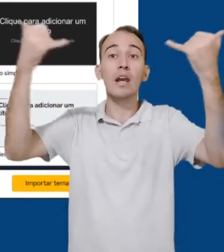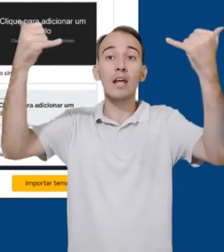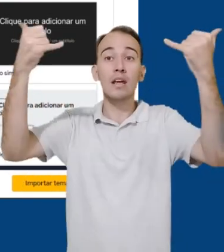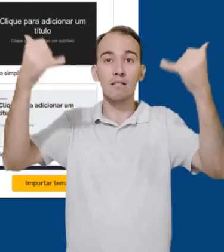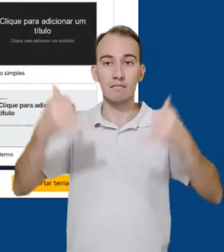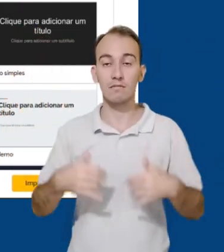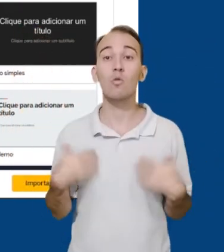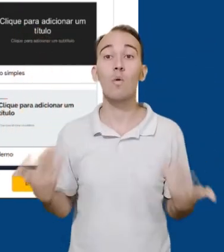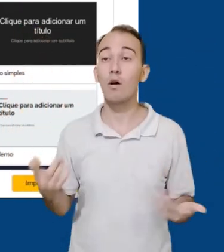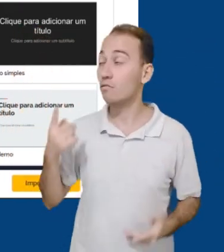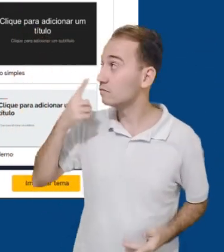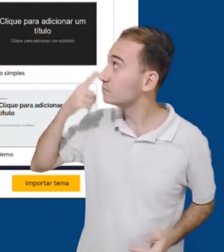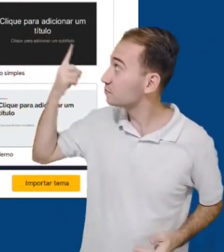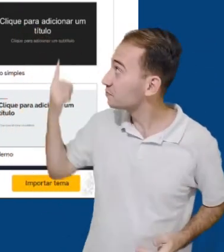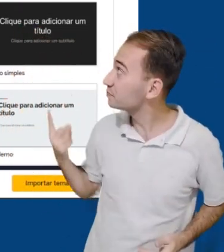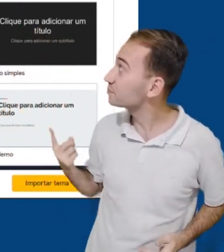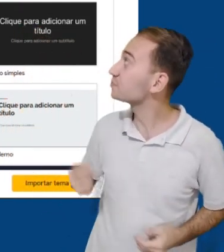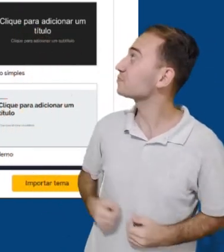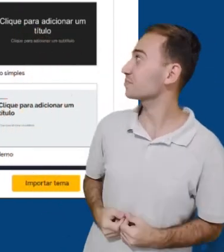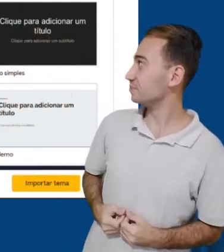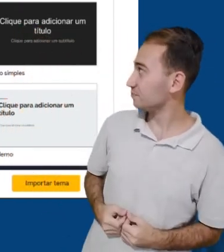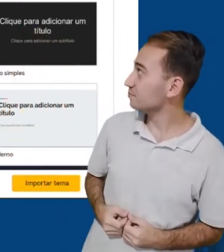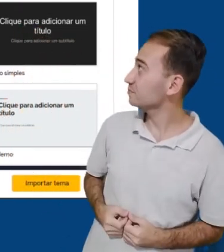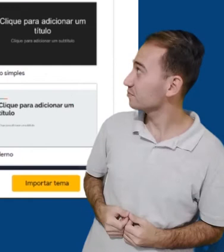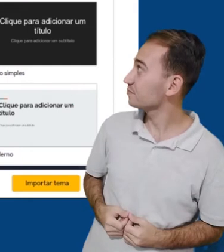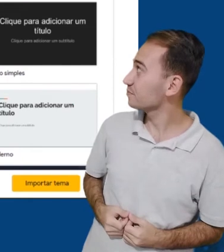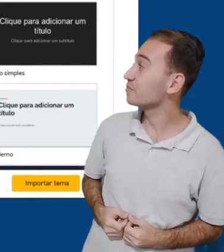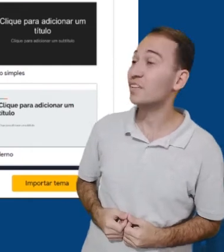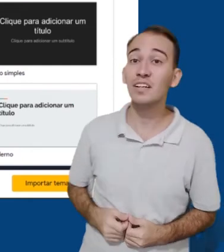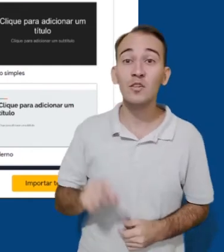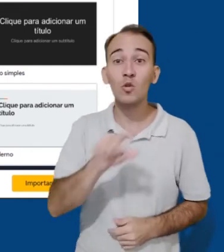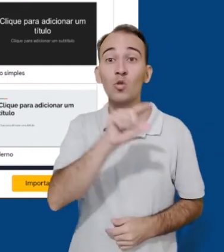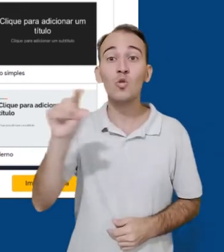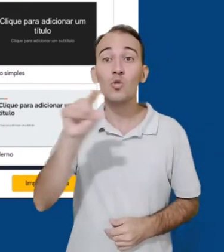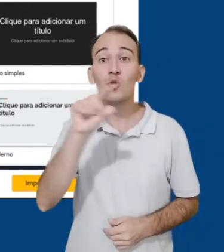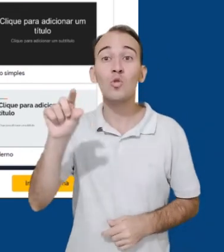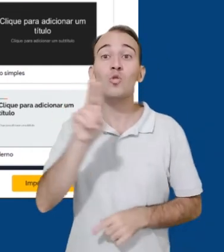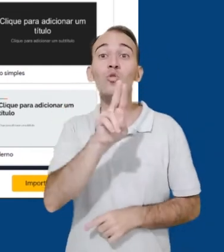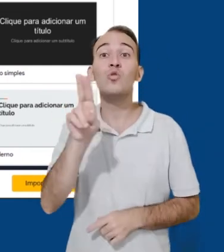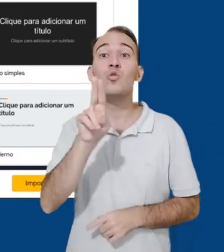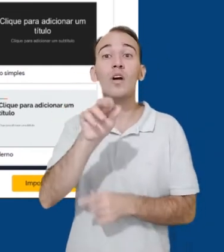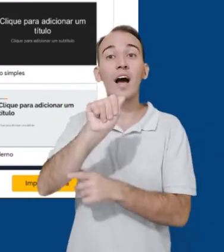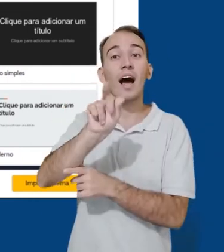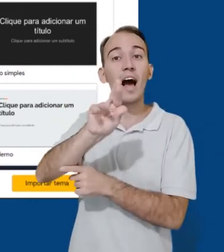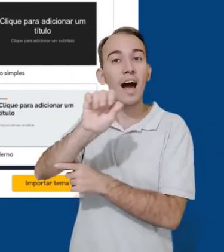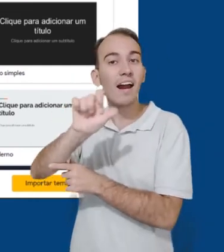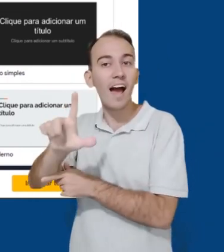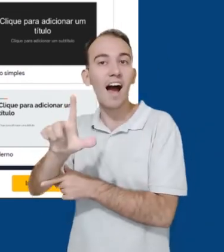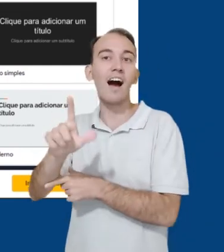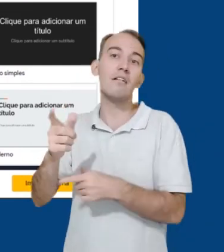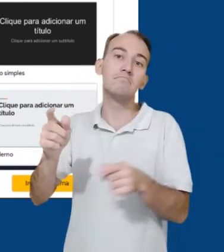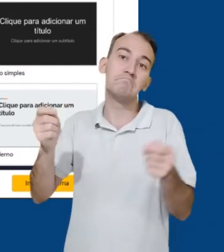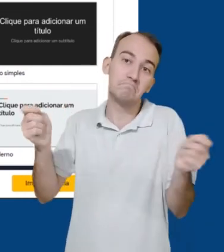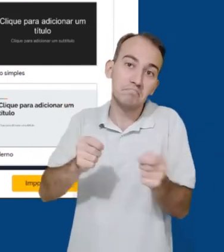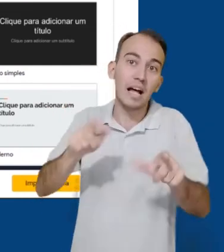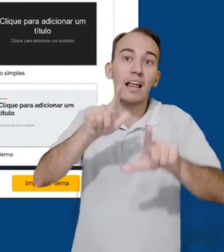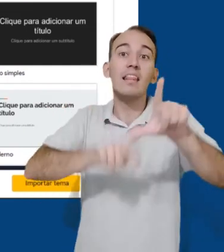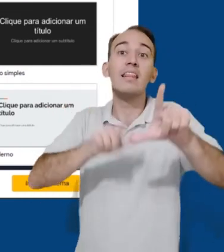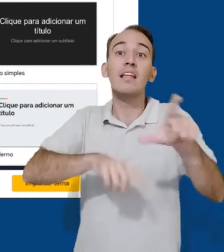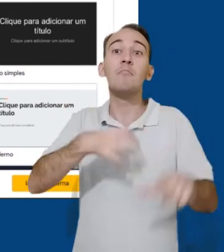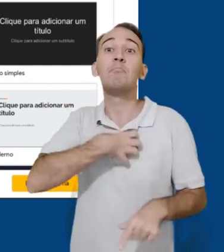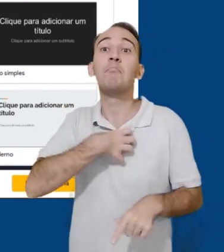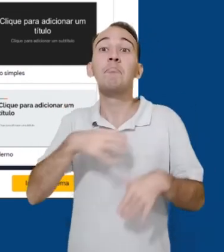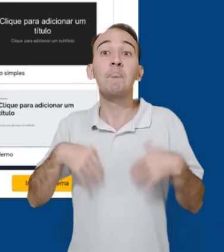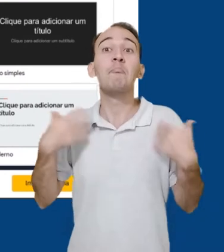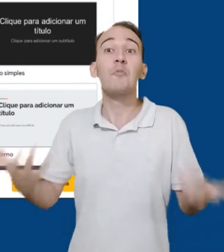Mais ao lado, começamos a edição de texto. O nome areal com a setinha nos permite alterar o tipo de fonte. Ao